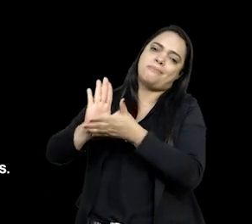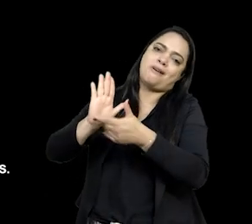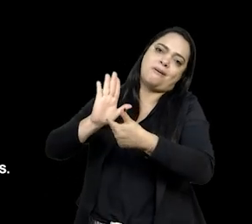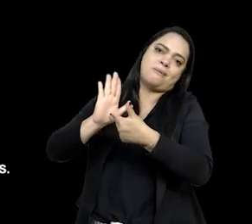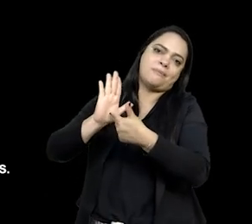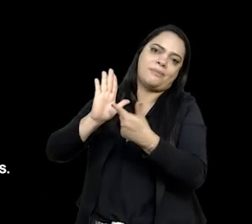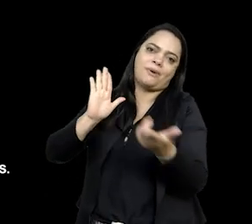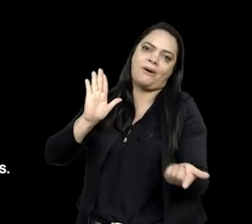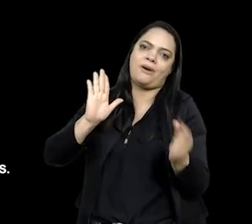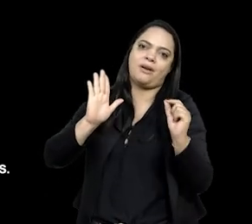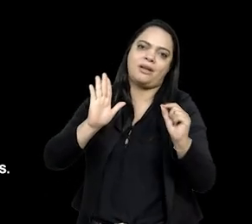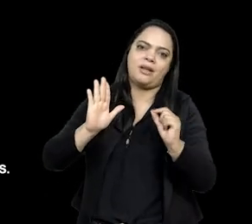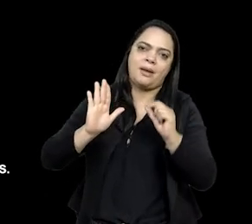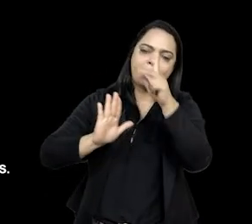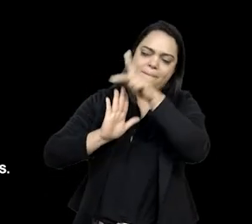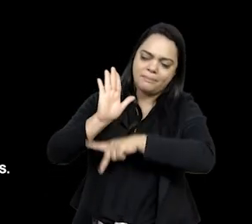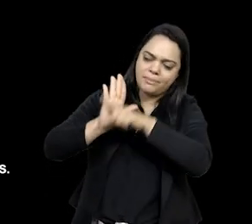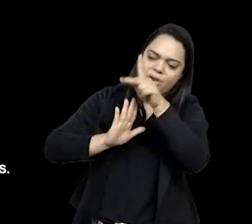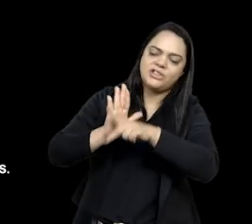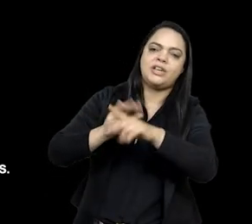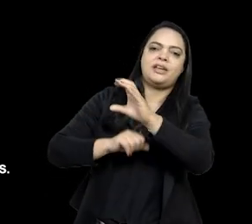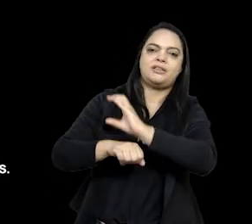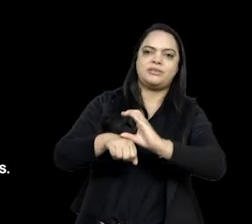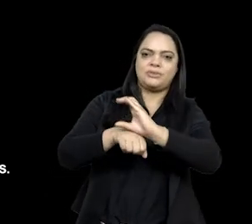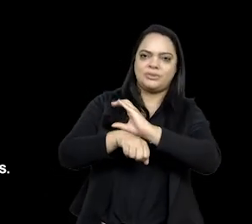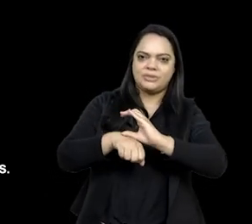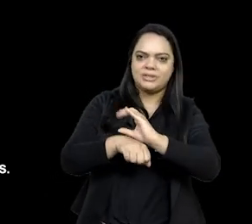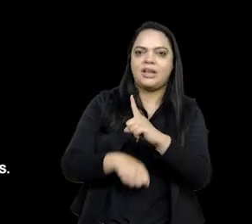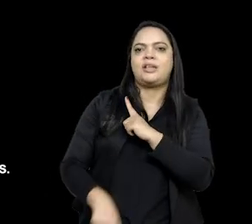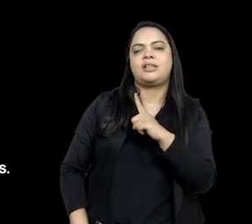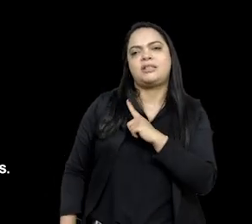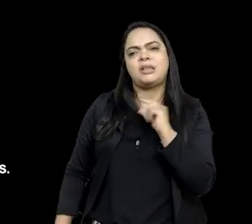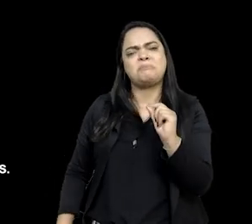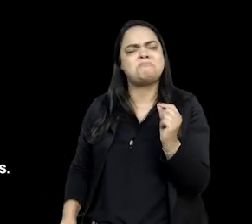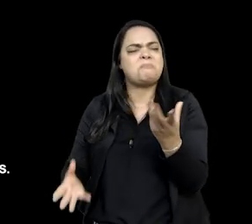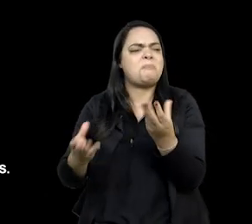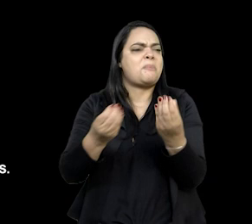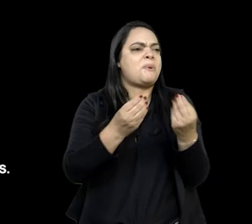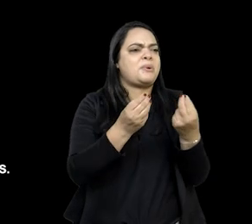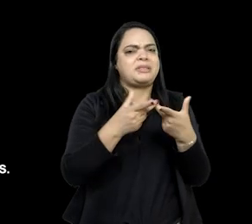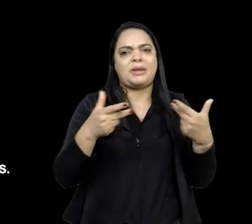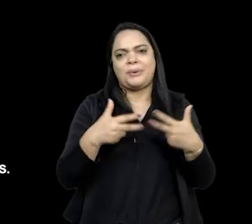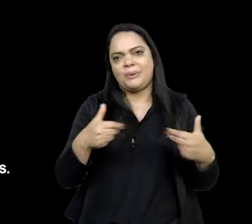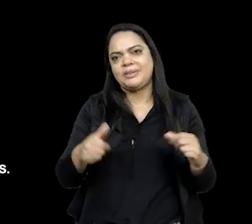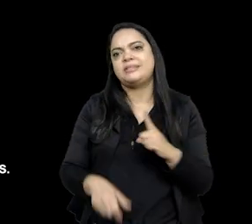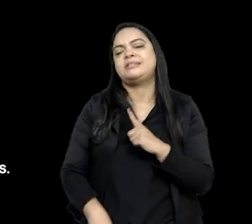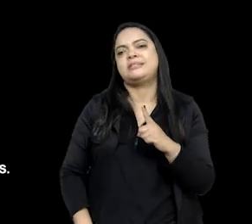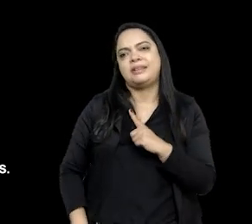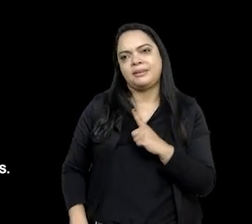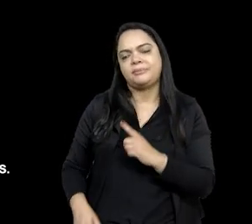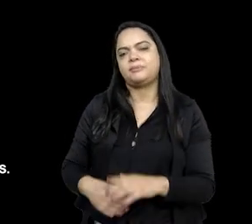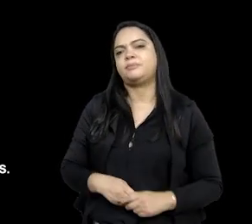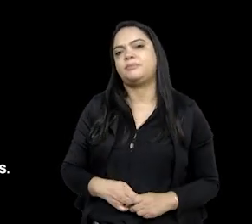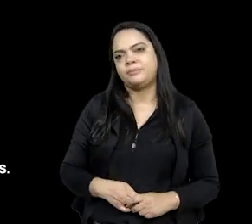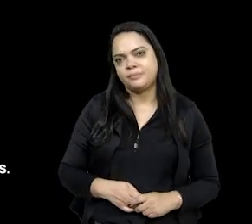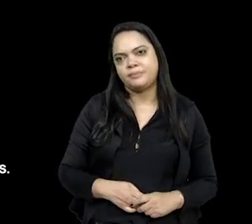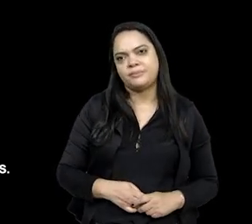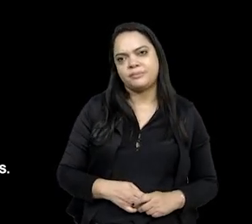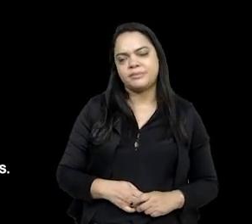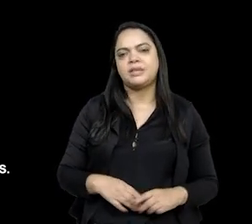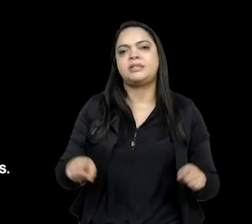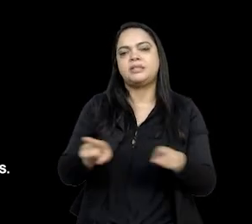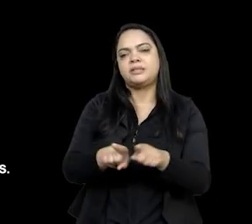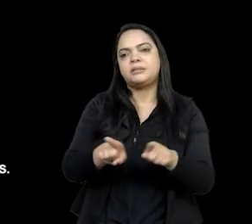projetos de constituição, tem muita coisa nesse sentido, tem a própria,